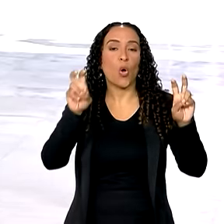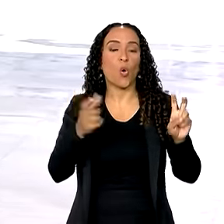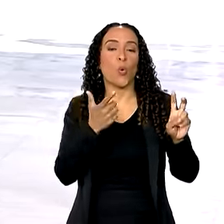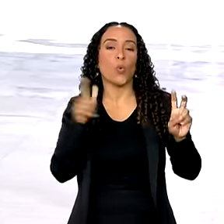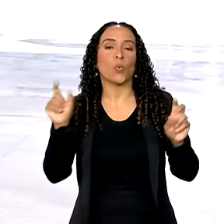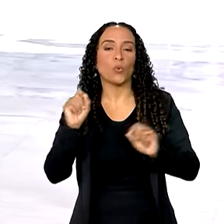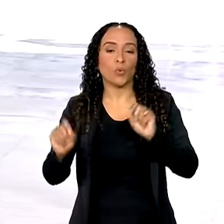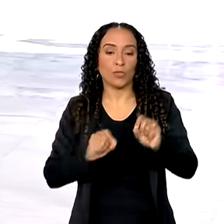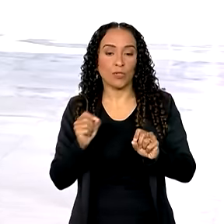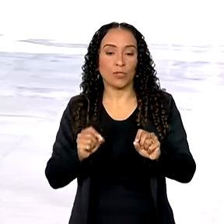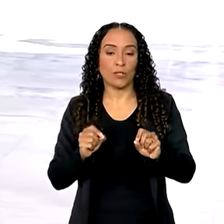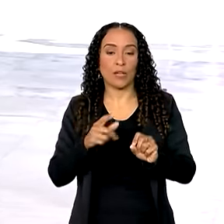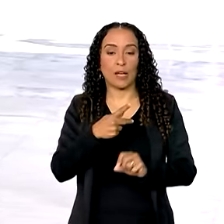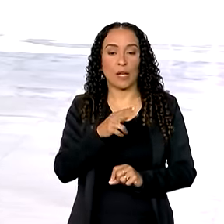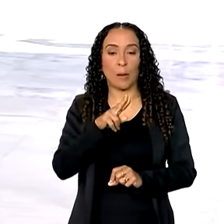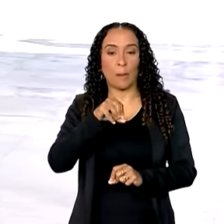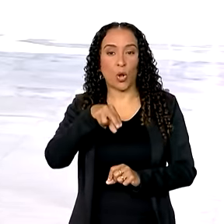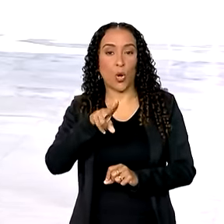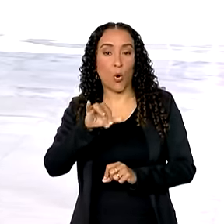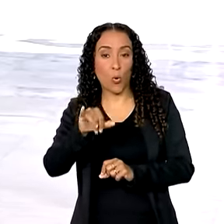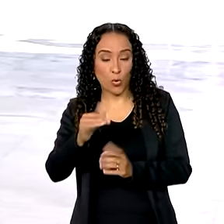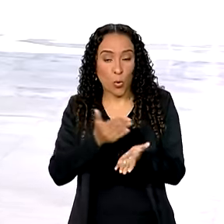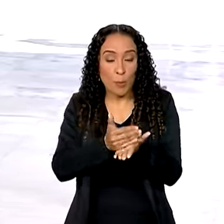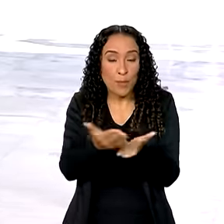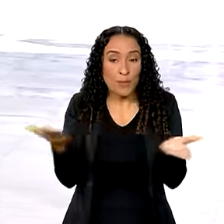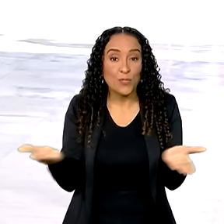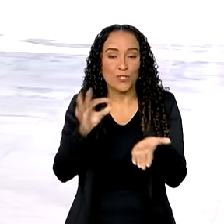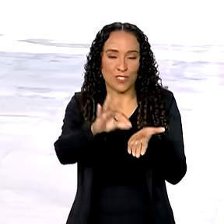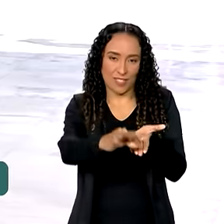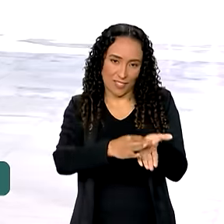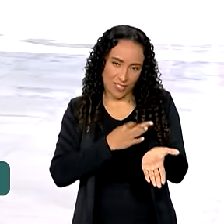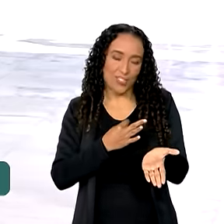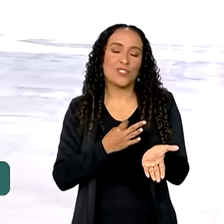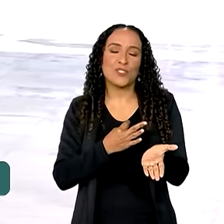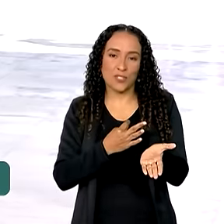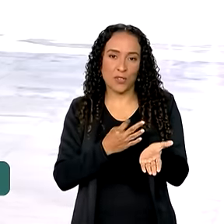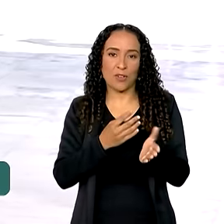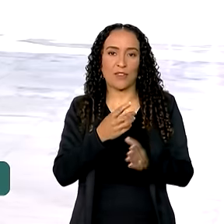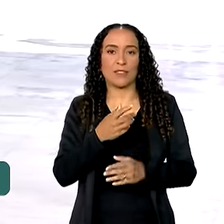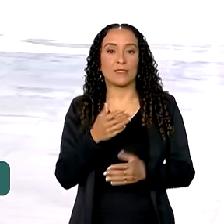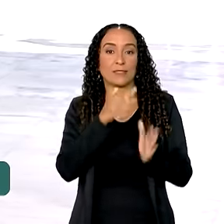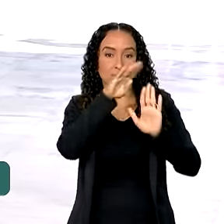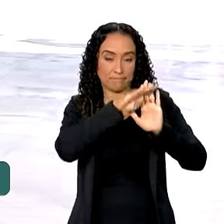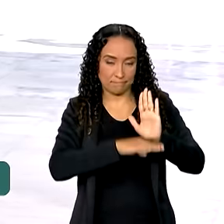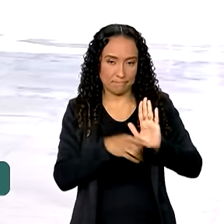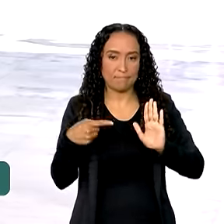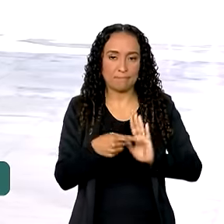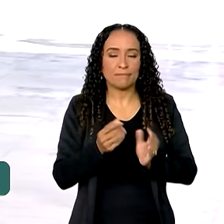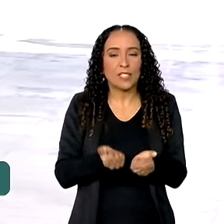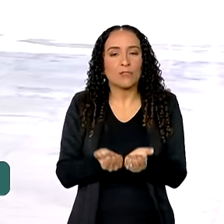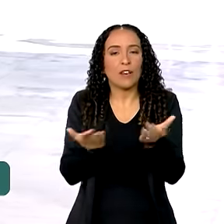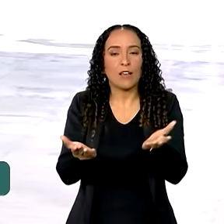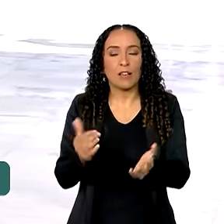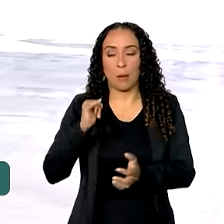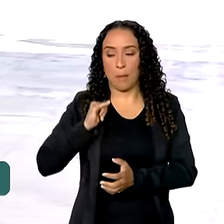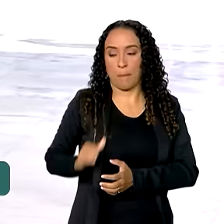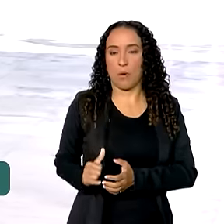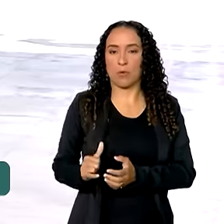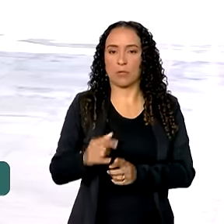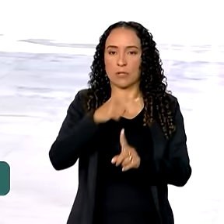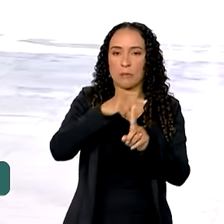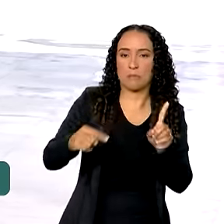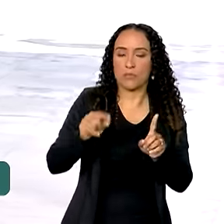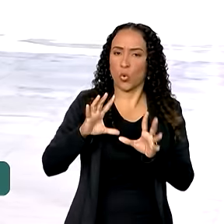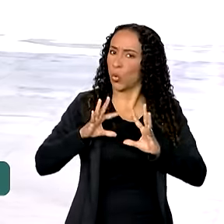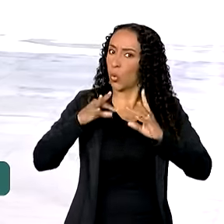assunto, que é o ProUni. Começam hoje as inscrições para o programa. O ProUni oferece bolsas parciais